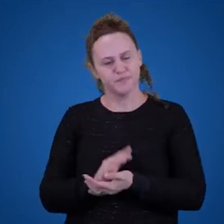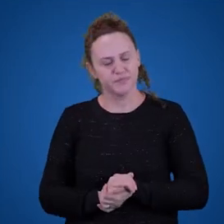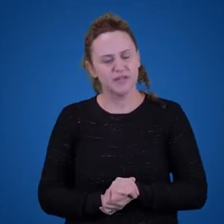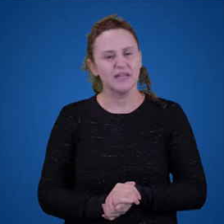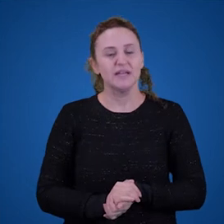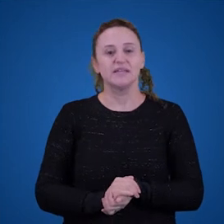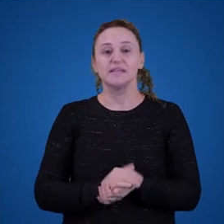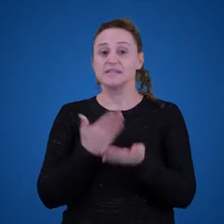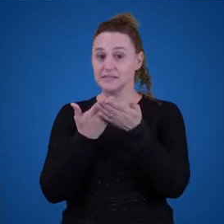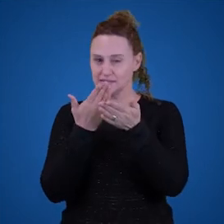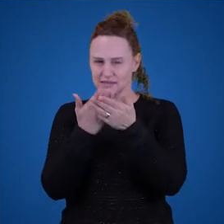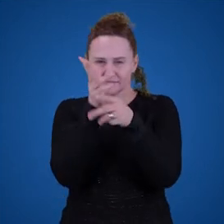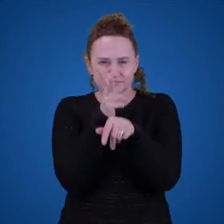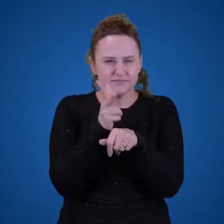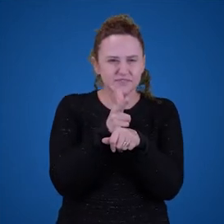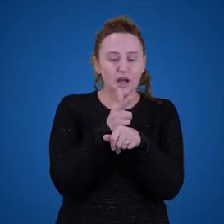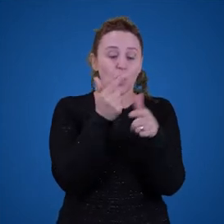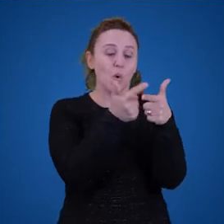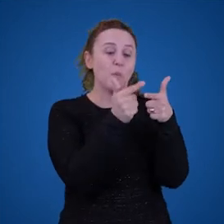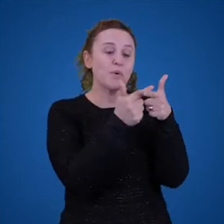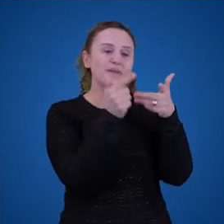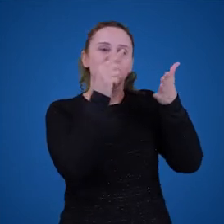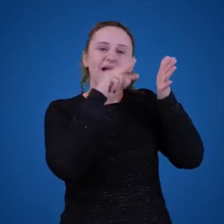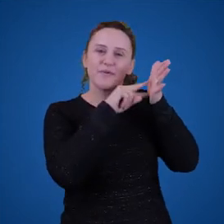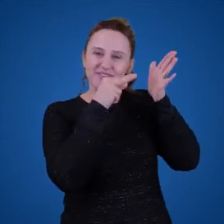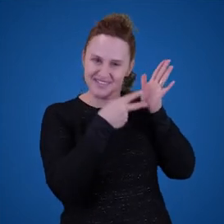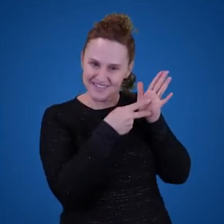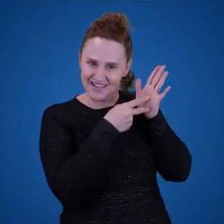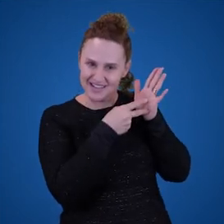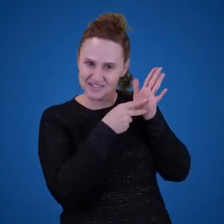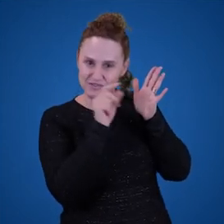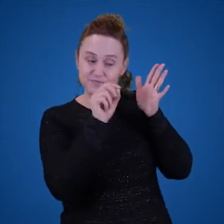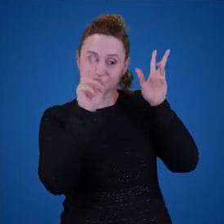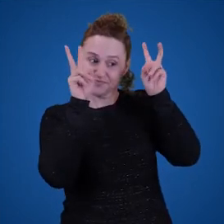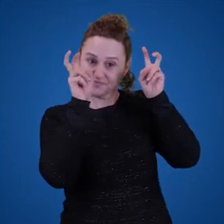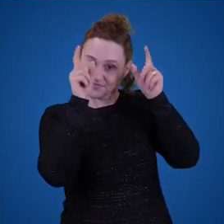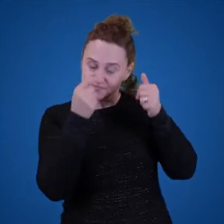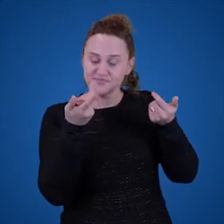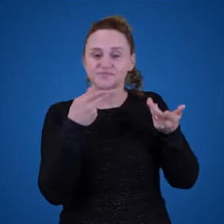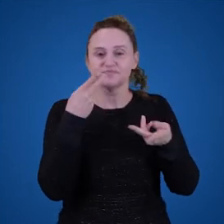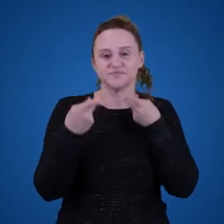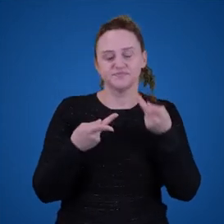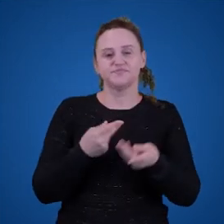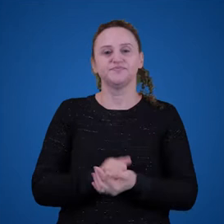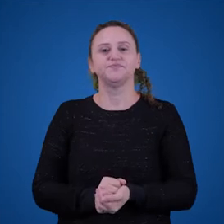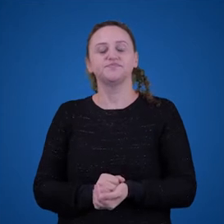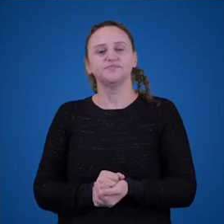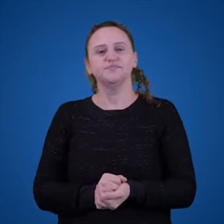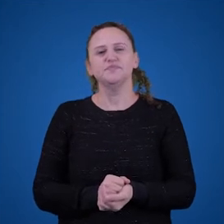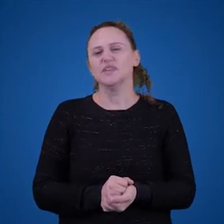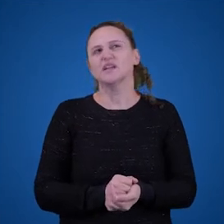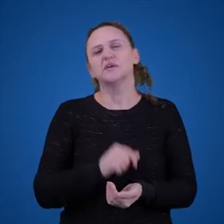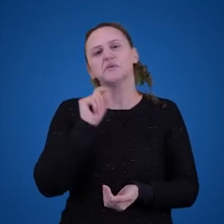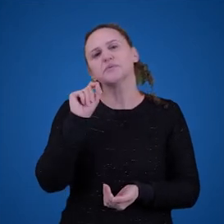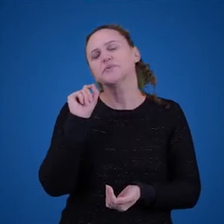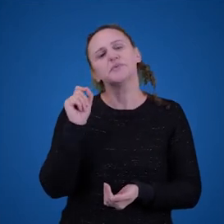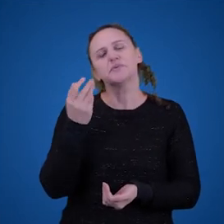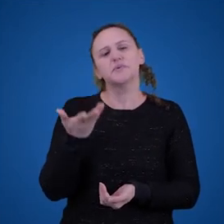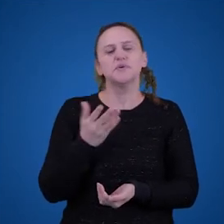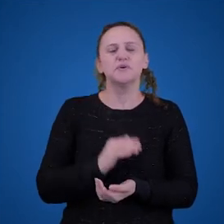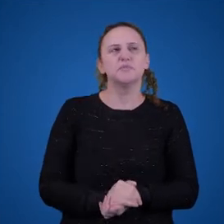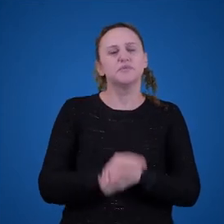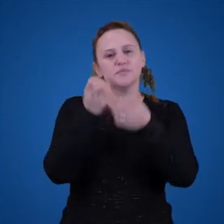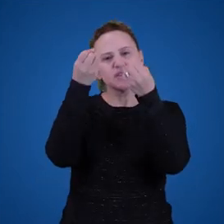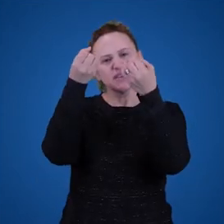problema do significado é o problema que a gente vai abordar. Então, a gente pode formular o problema do significado como se segue, né? Como